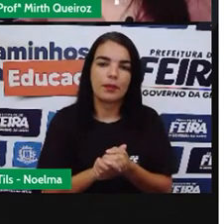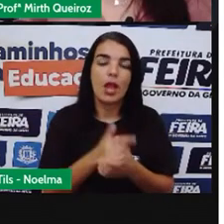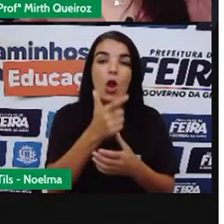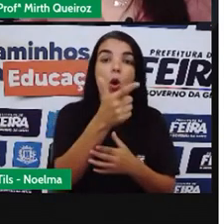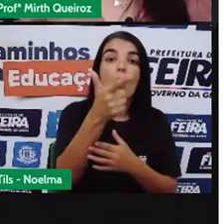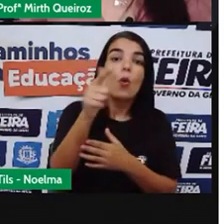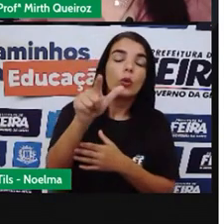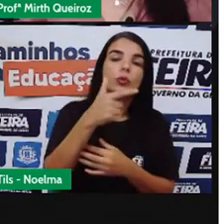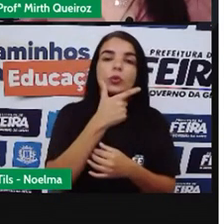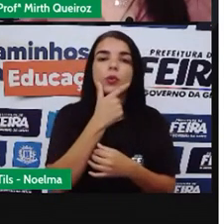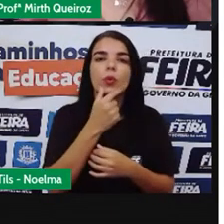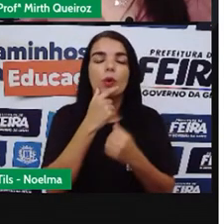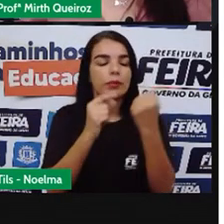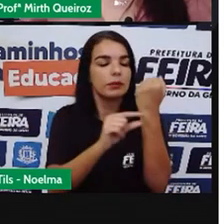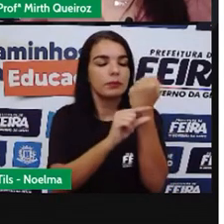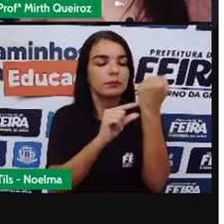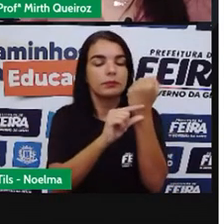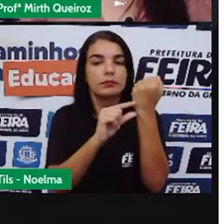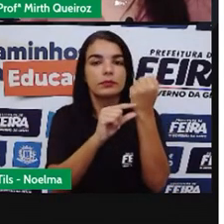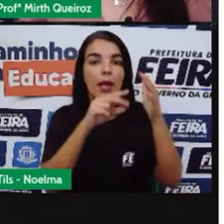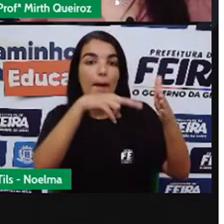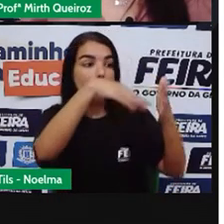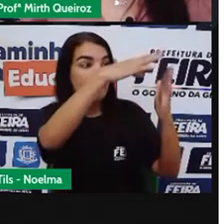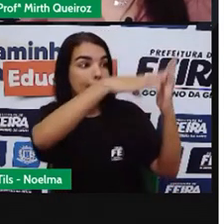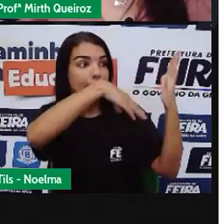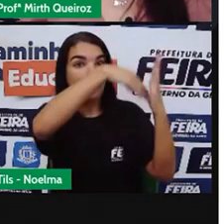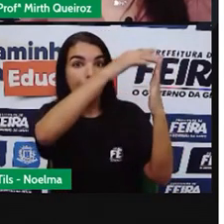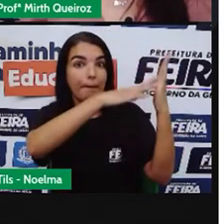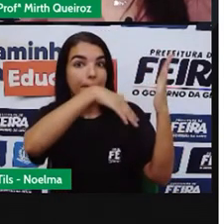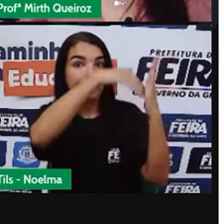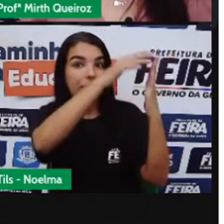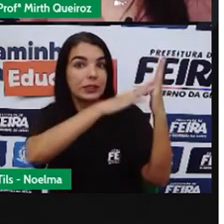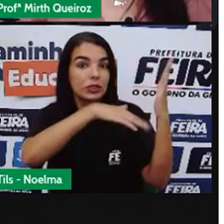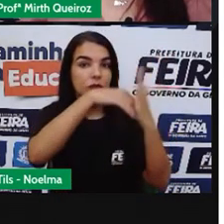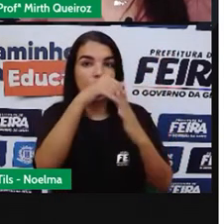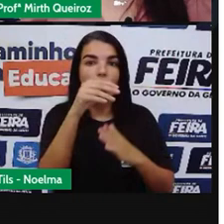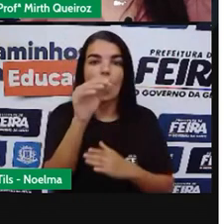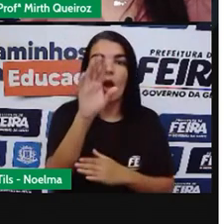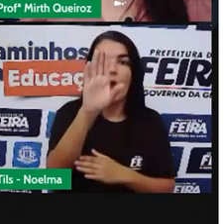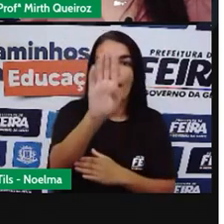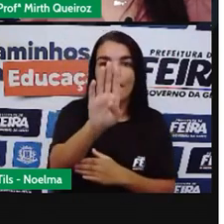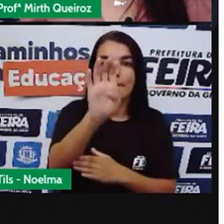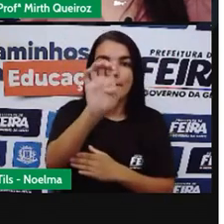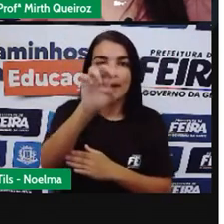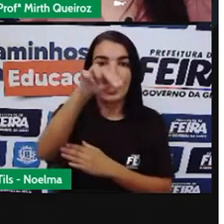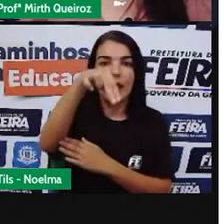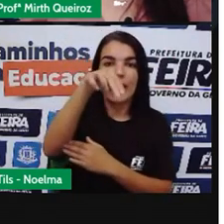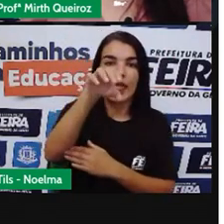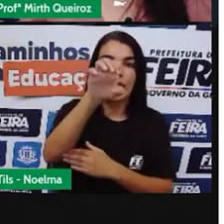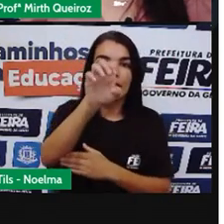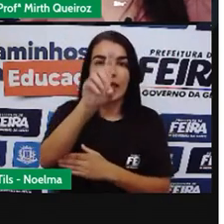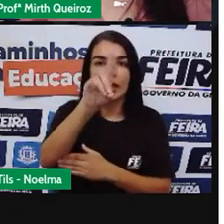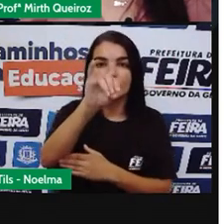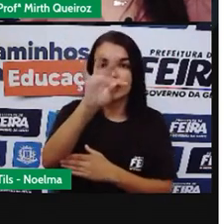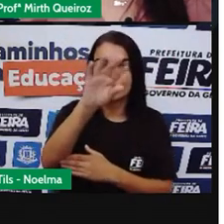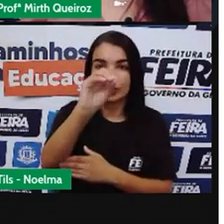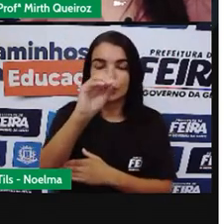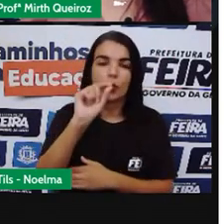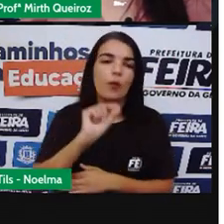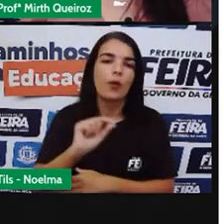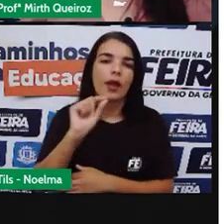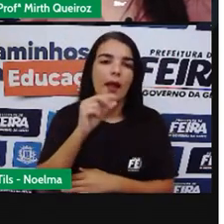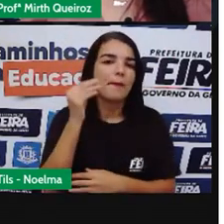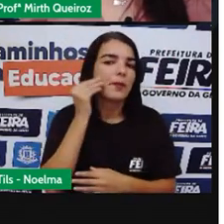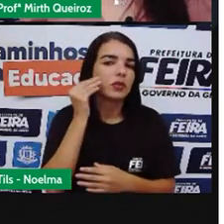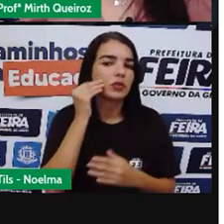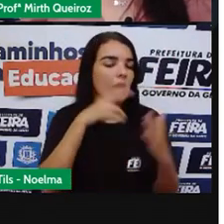Calixto Que é um pintor Brasileiro Fez uma homenagem À floresta Retratando aqui O padre jesuíta Elisa